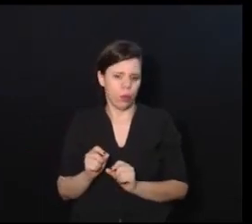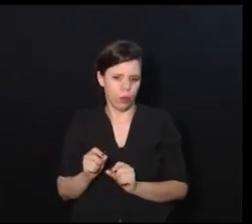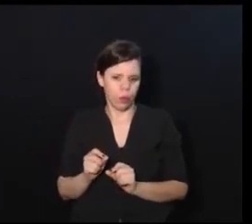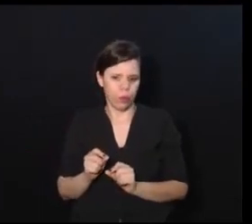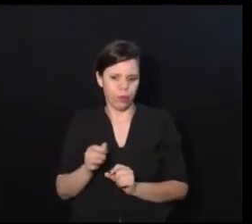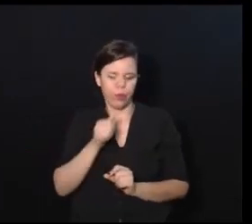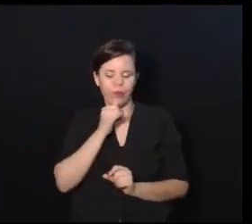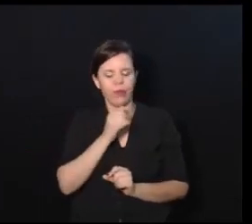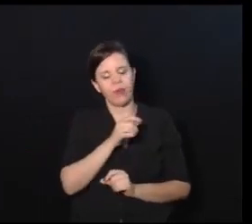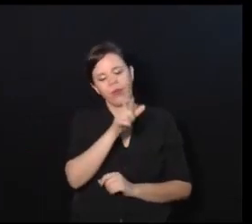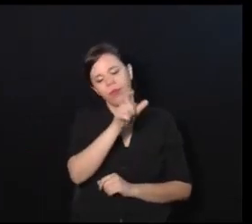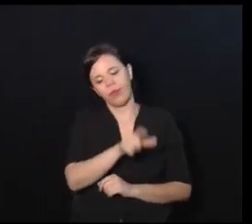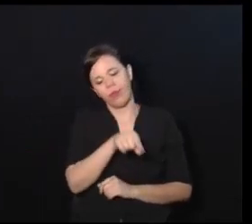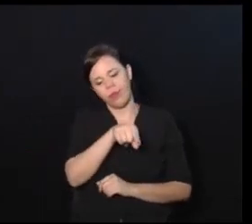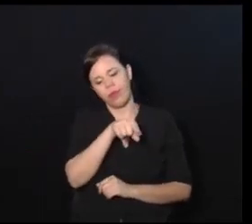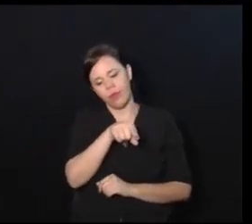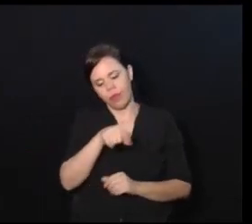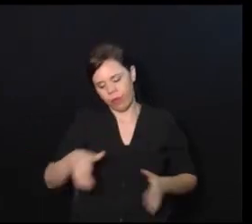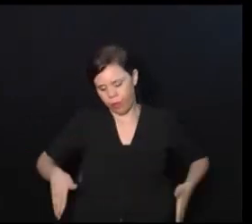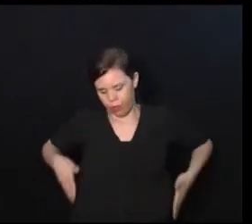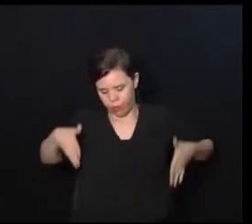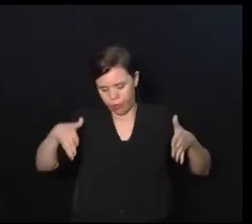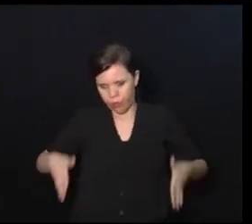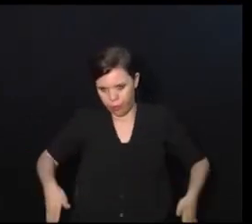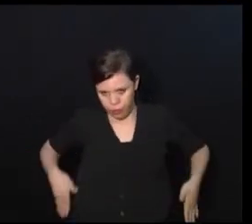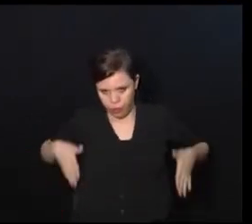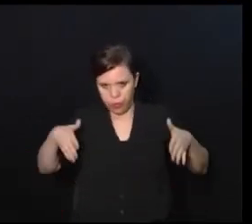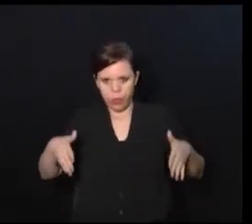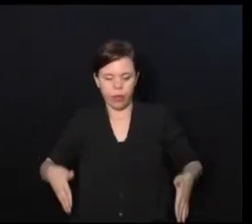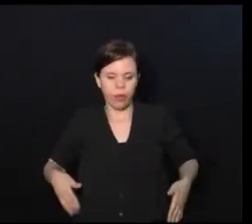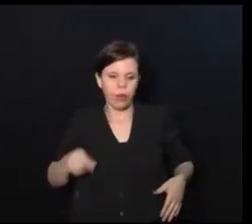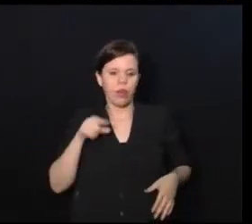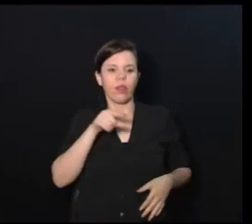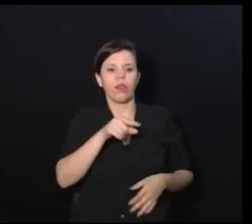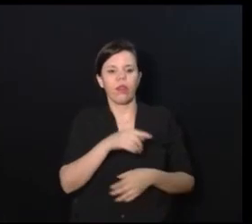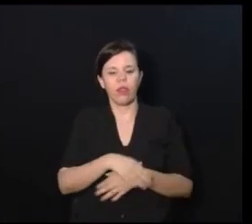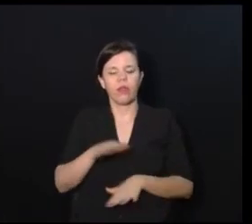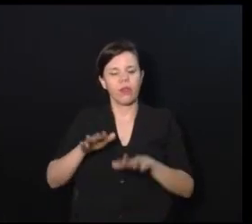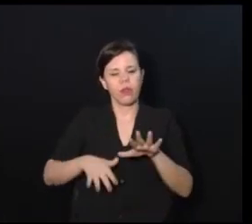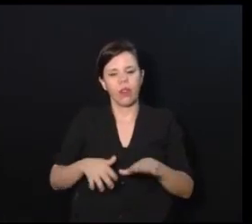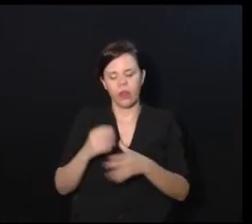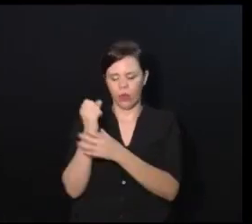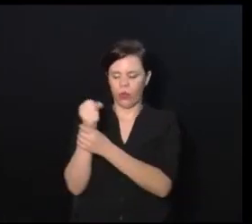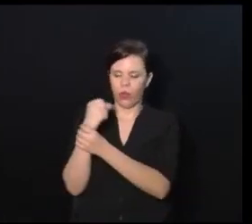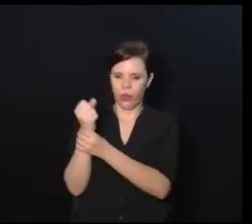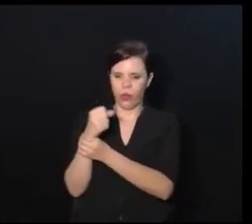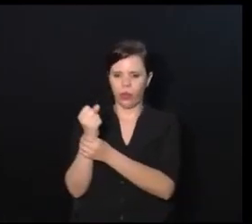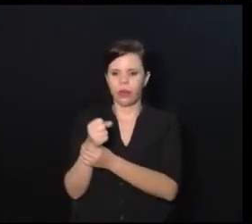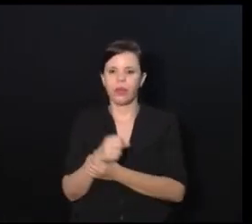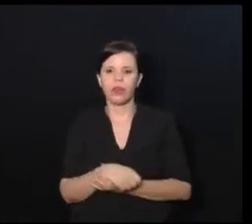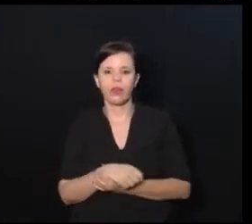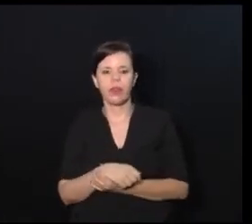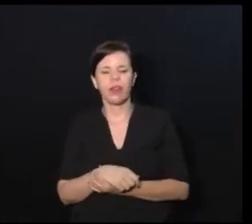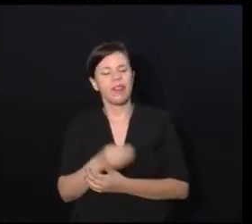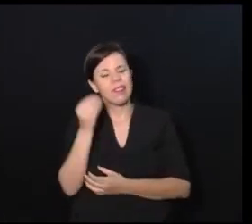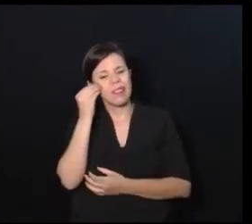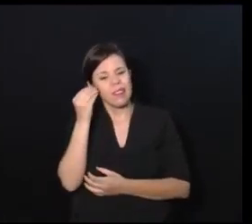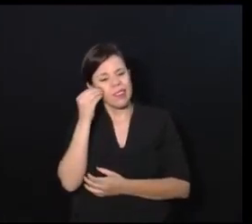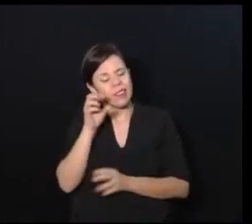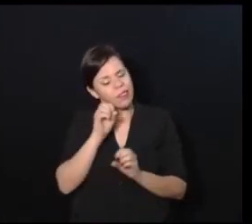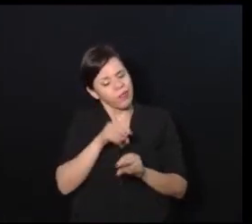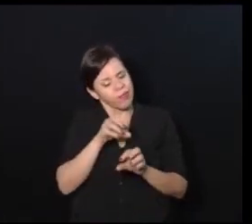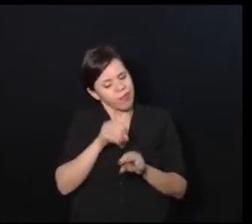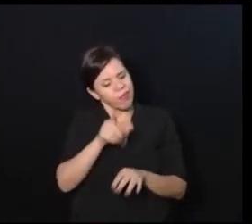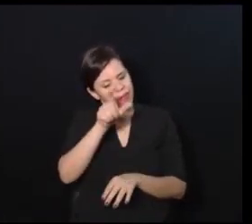uma pessoa que esteja em uma cadeira de rodas. Às vezes, o fisioterapeuta está tentando ensinar